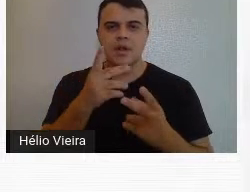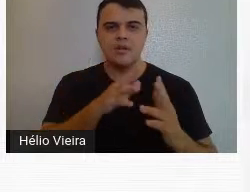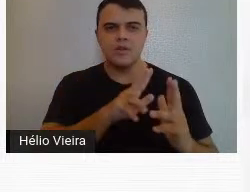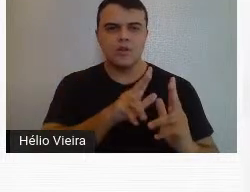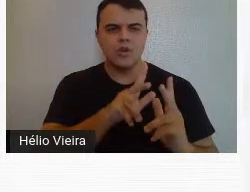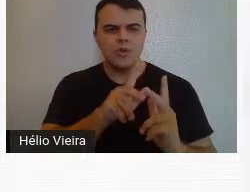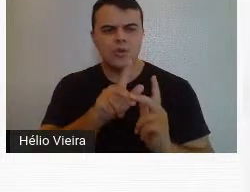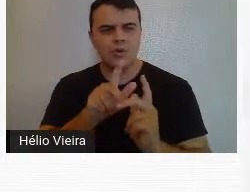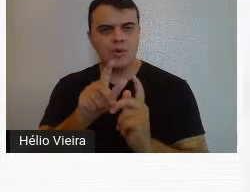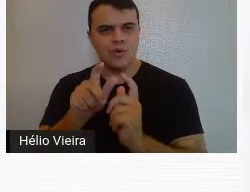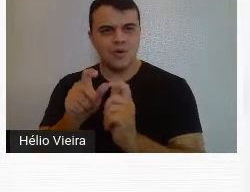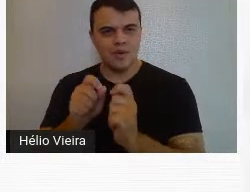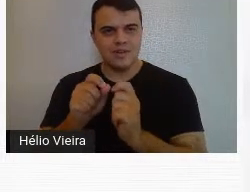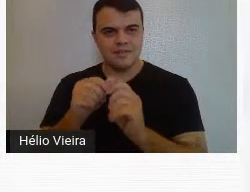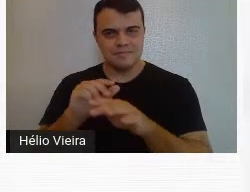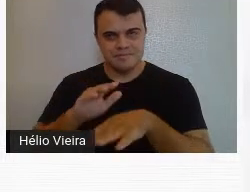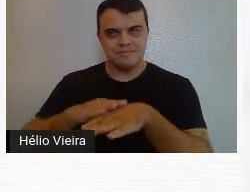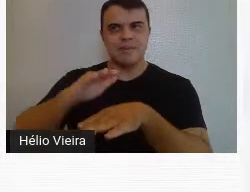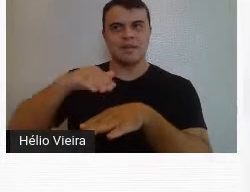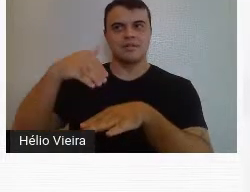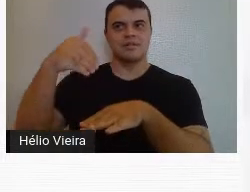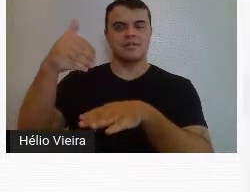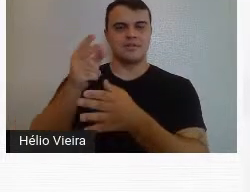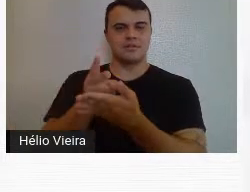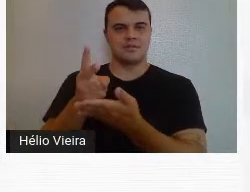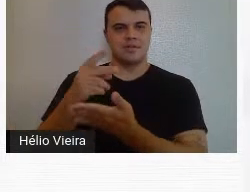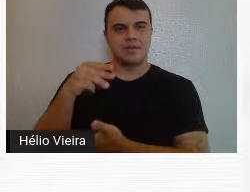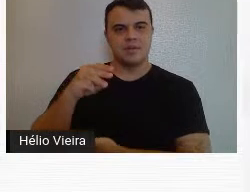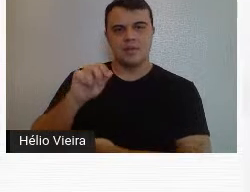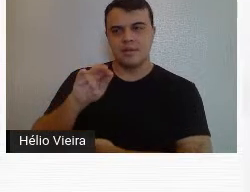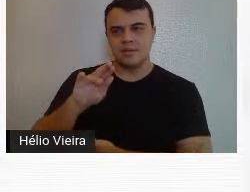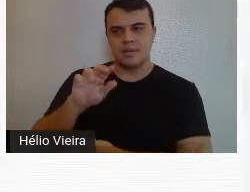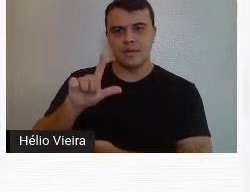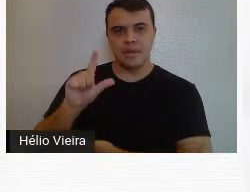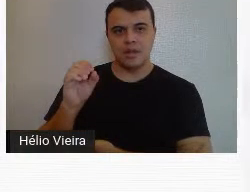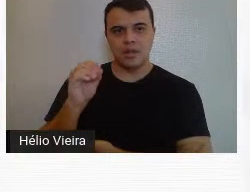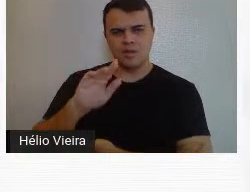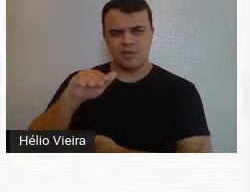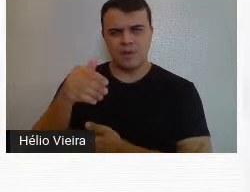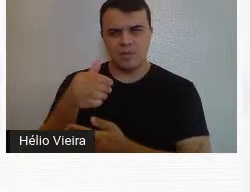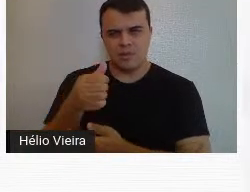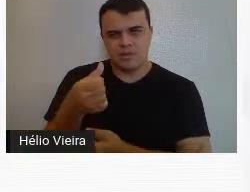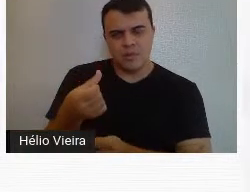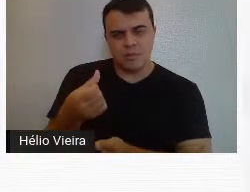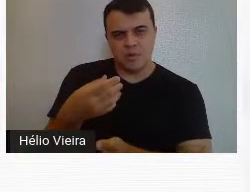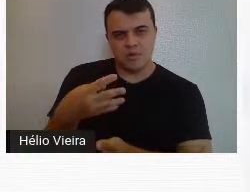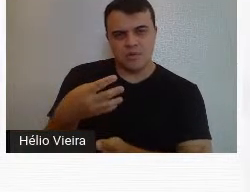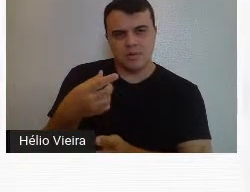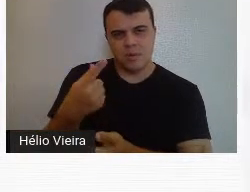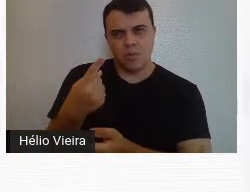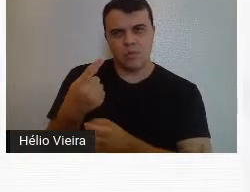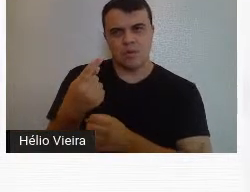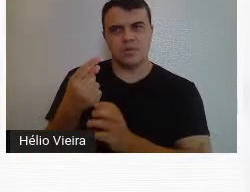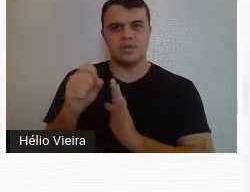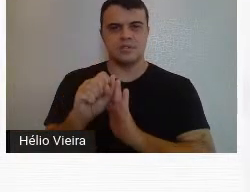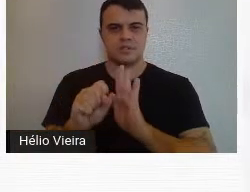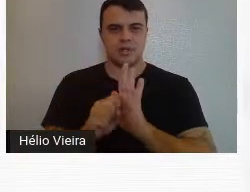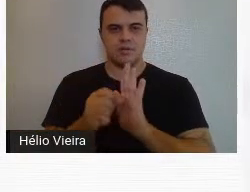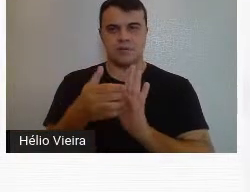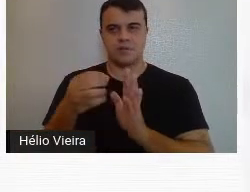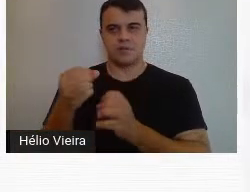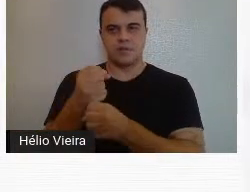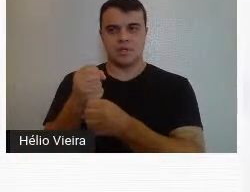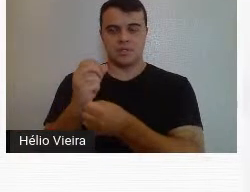essas, até para cima, até para frente, a própria Marília vai falar das neovanguardas, que cobre esse um século que foi em comemoração aos 100 anos de Belo